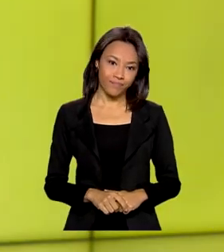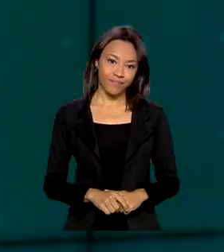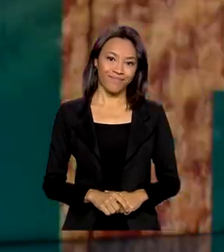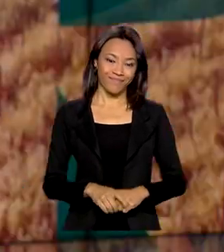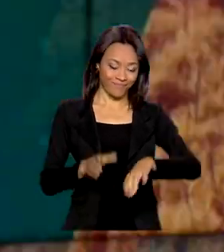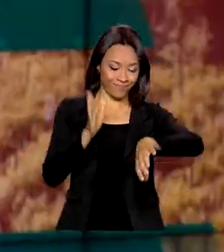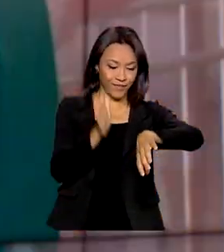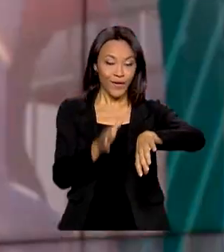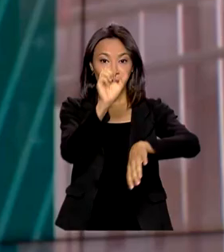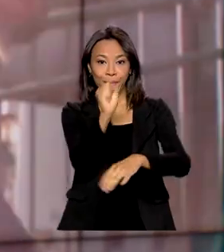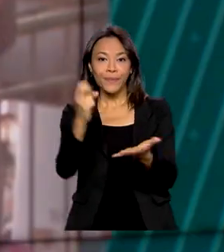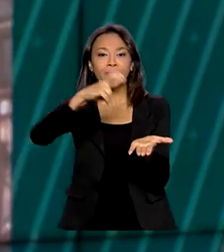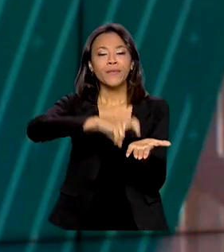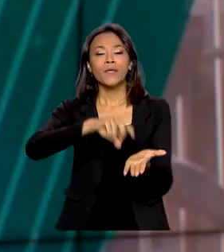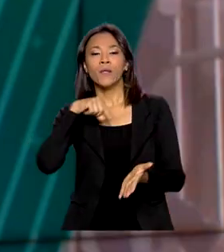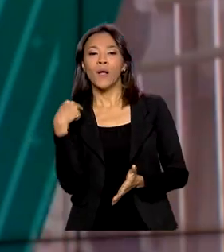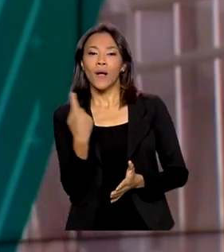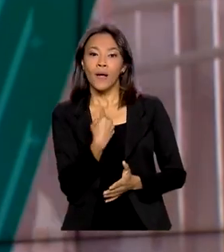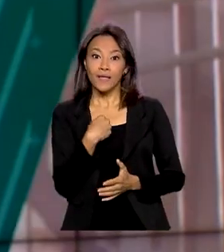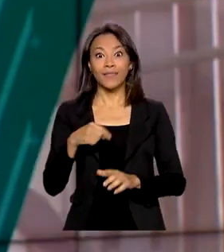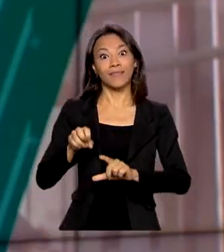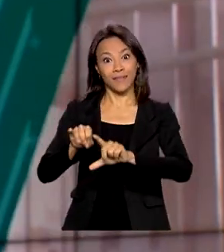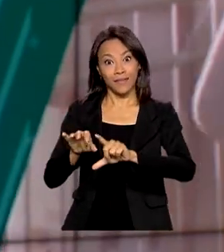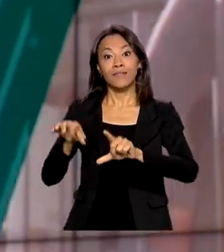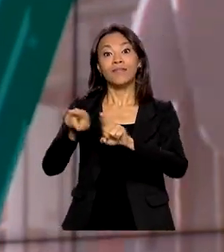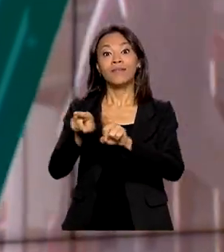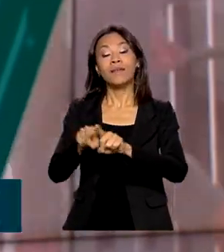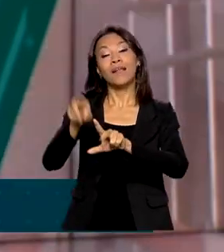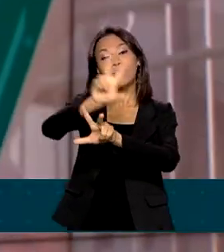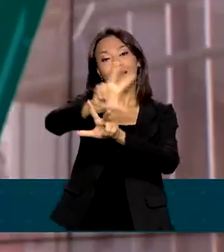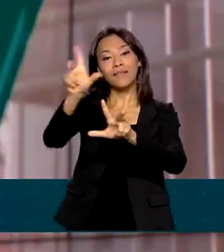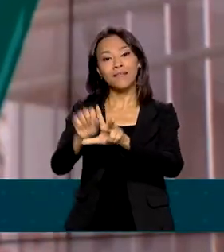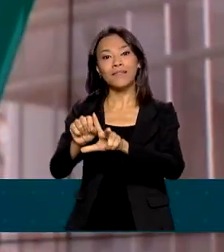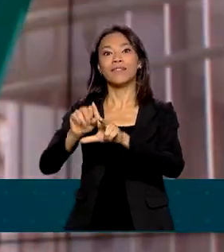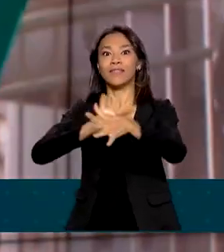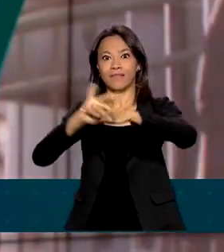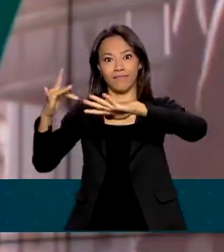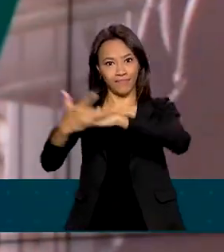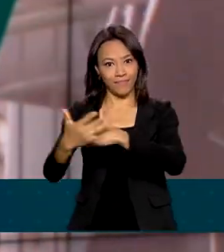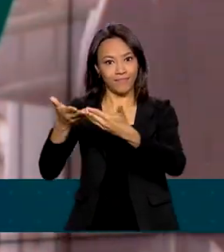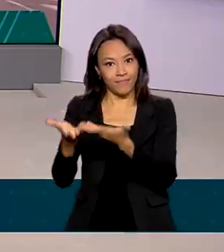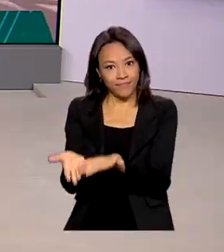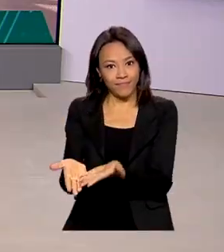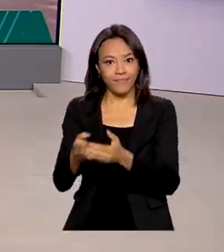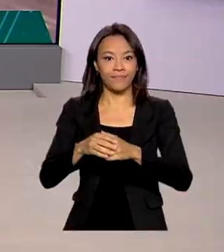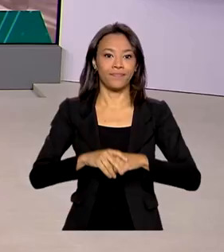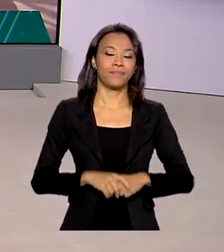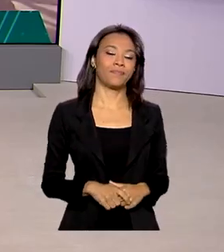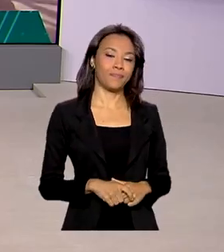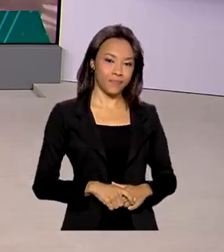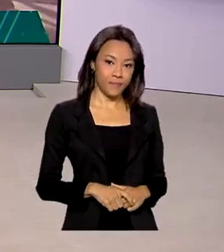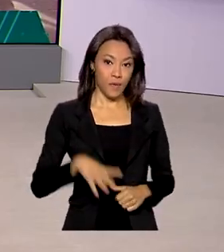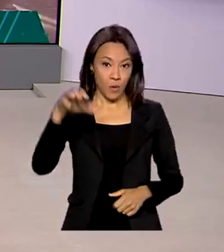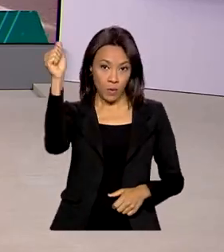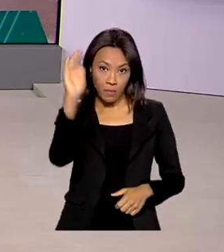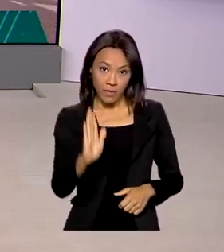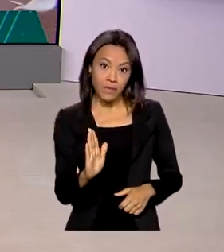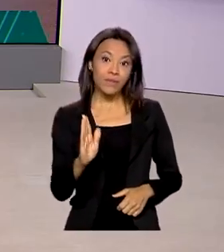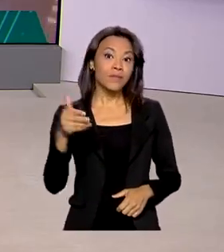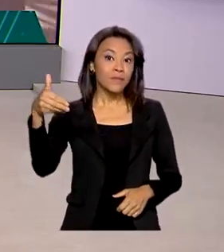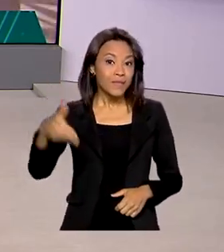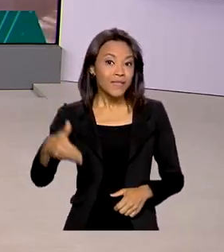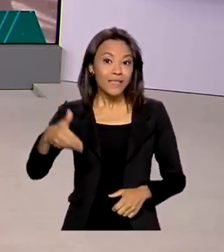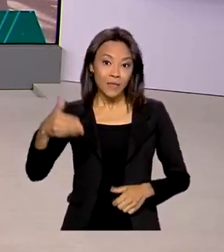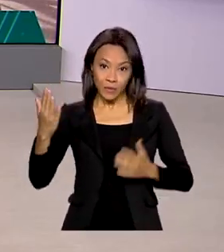Oito horas da manhã, estamos ao vivo pela TV Brasil e redes sociais. O Brasil em Dia está